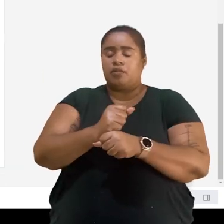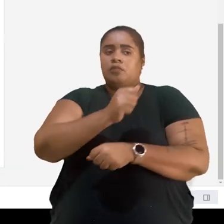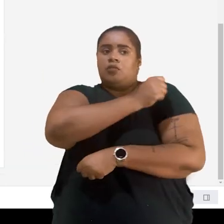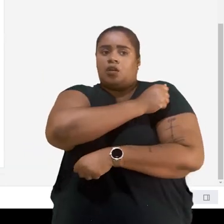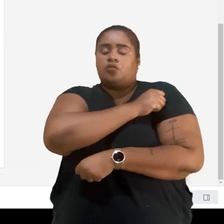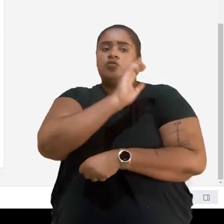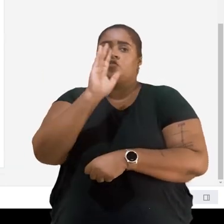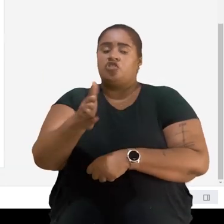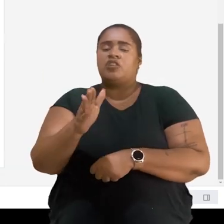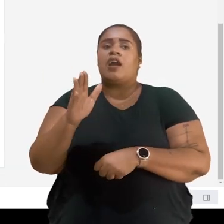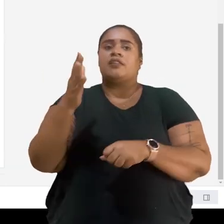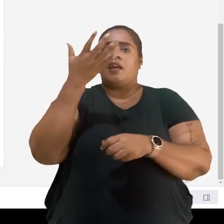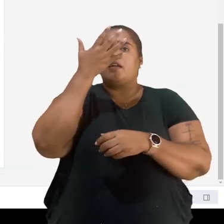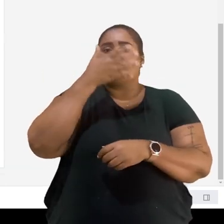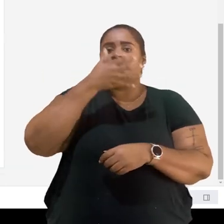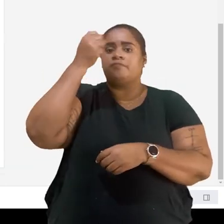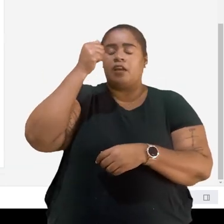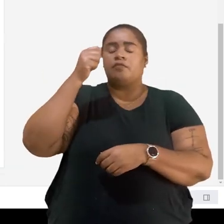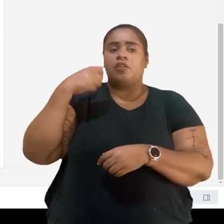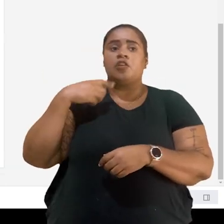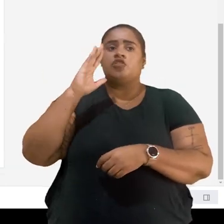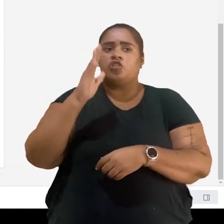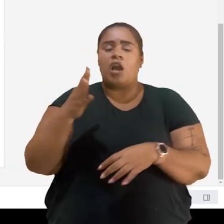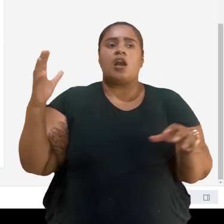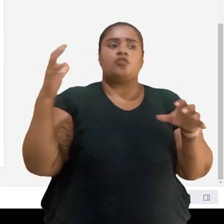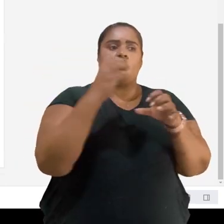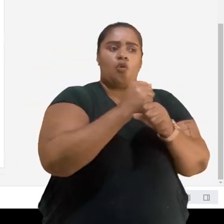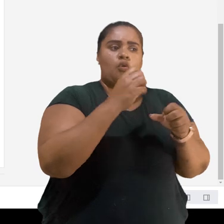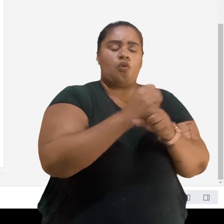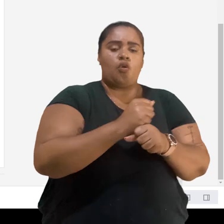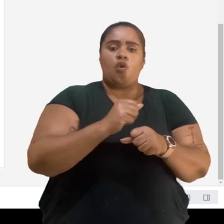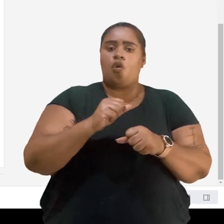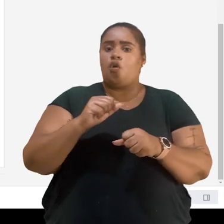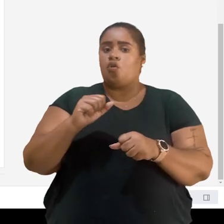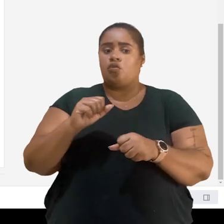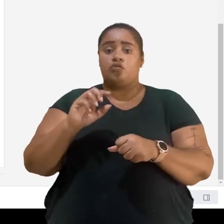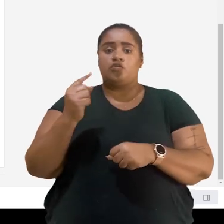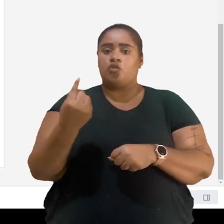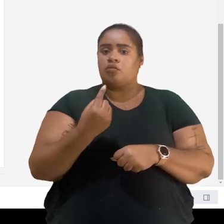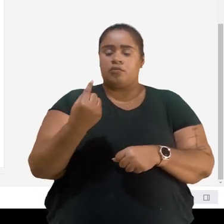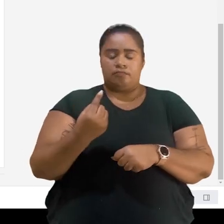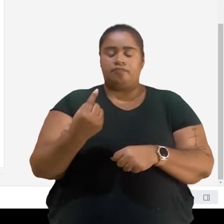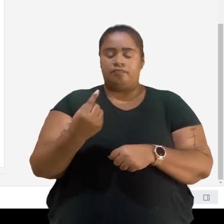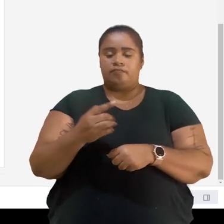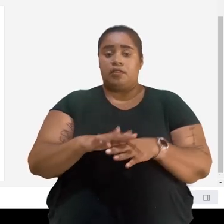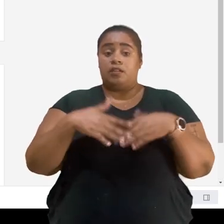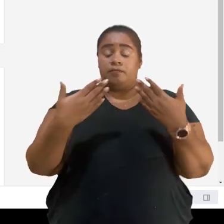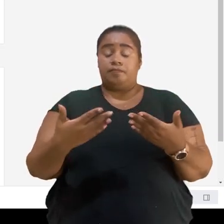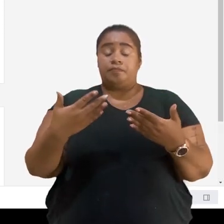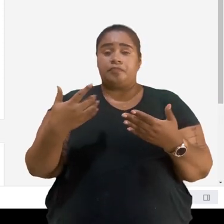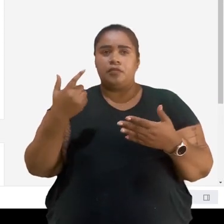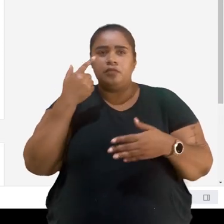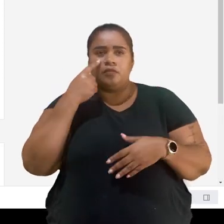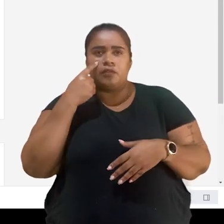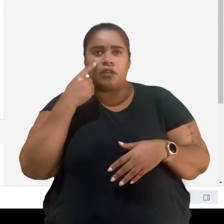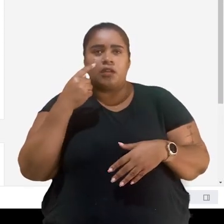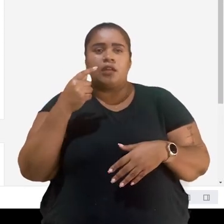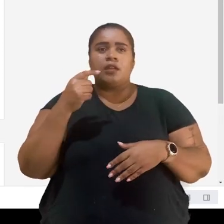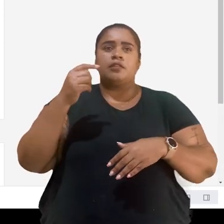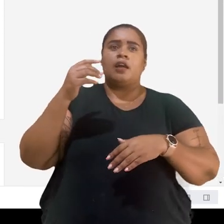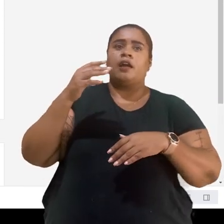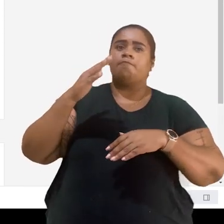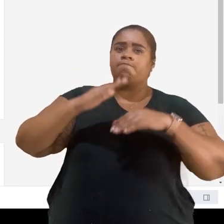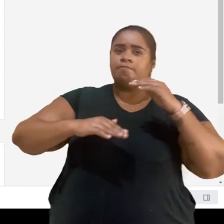da aluna ficou registrada e ela foi calculada automaticamente. Então neste caso aqui